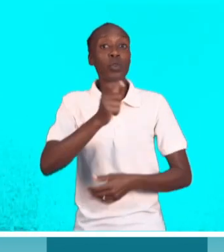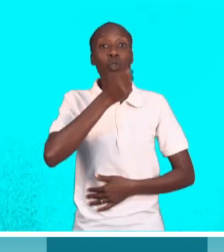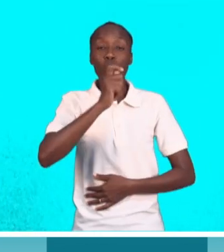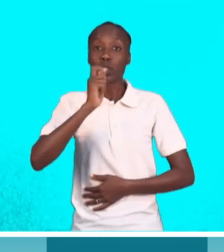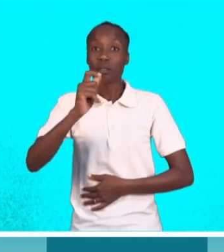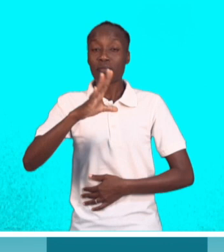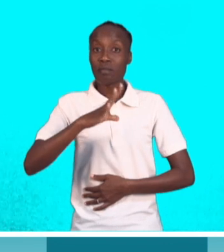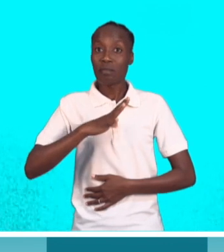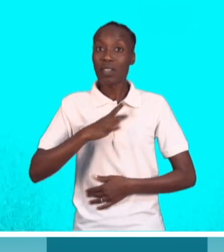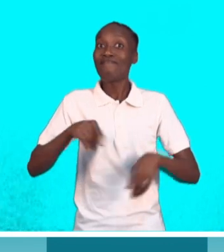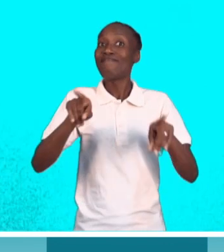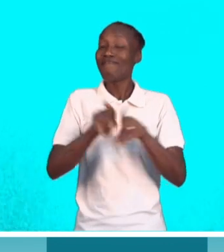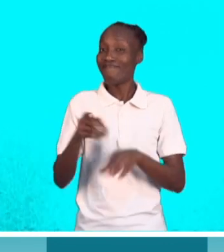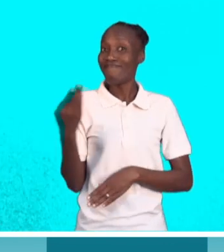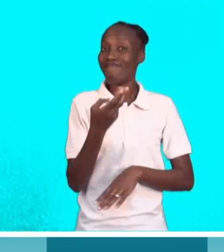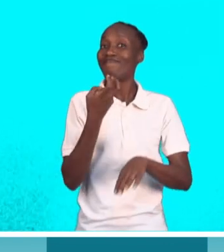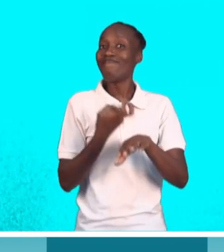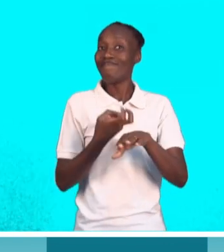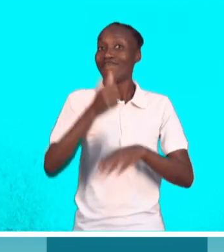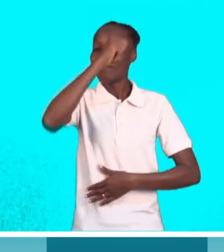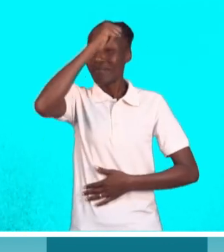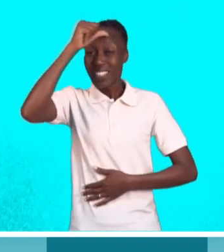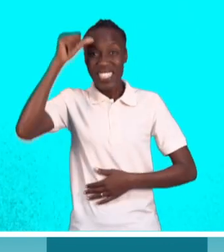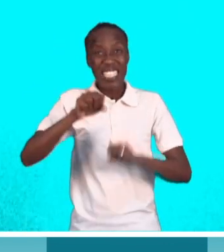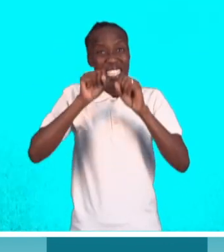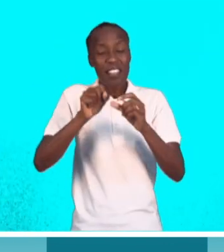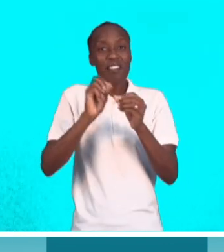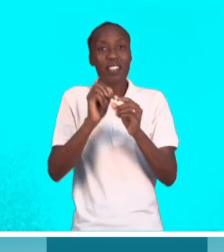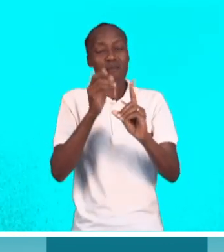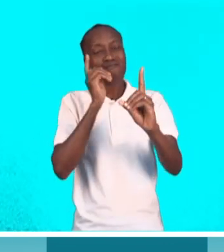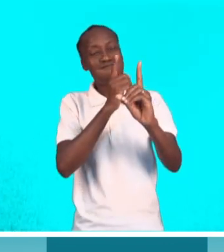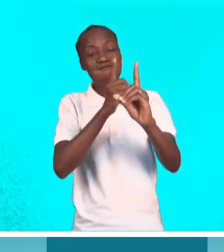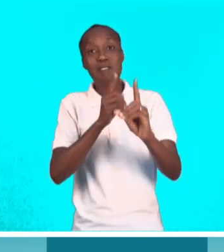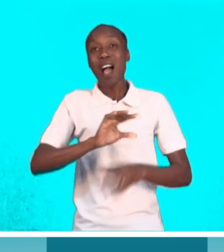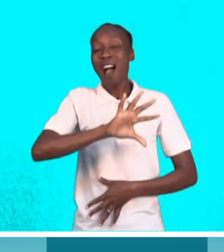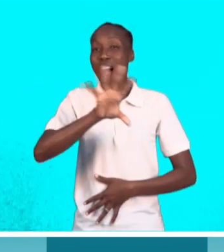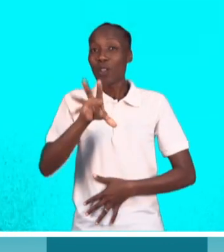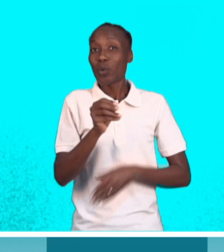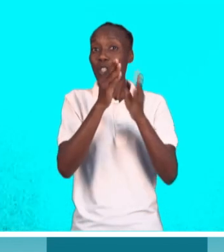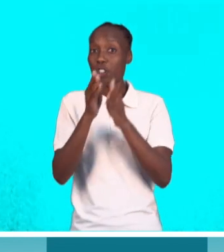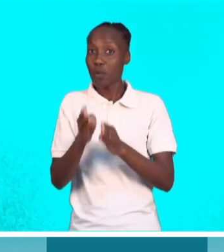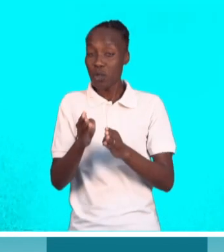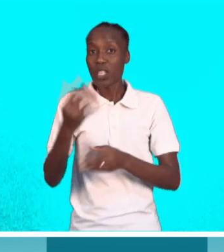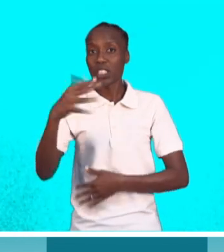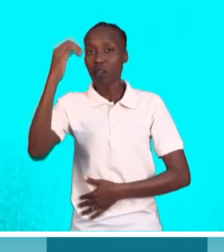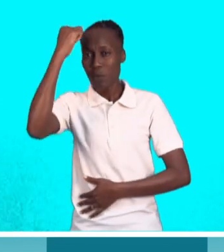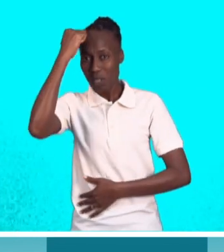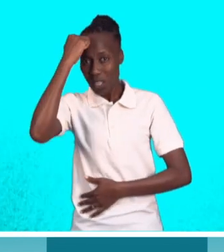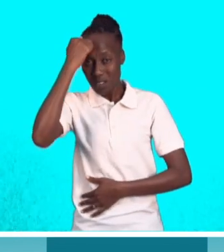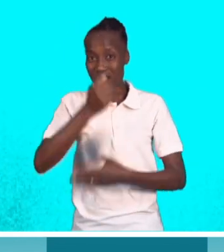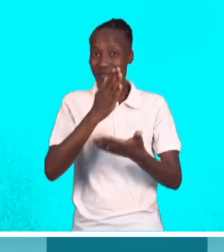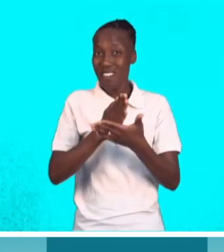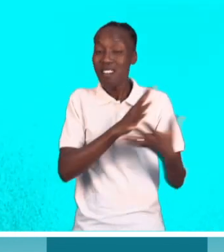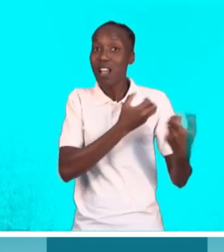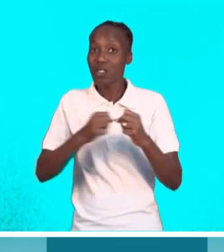que é, quanto a mim, o nosso calcanhar daqueles, também é preciso disciplinar a classe, reconheçam exatamente as